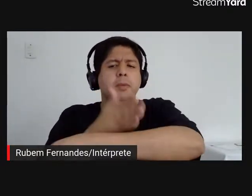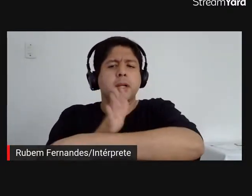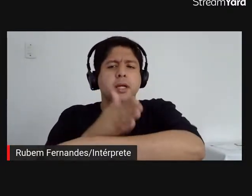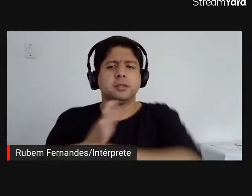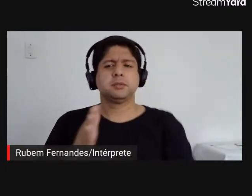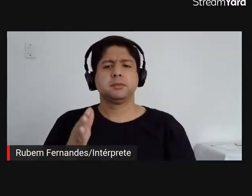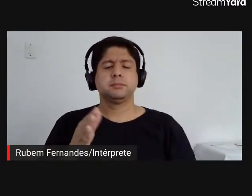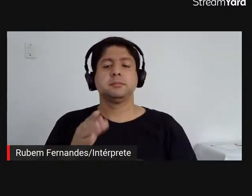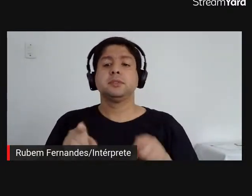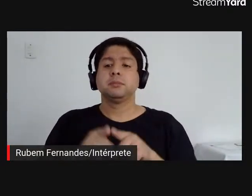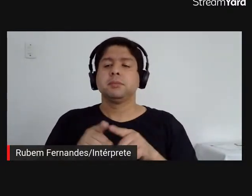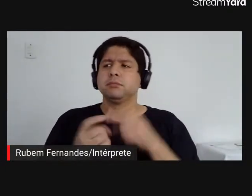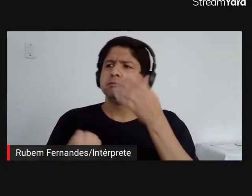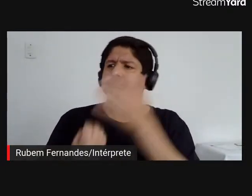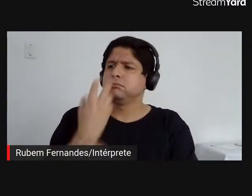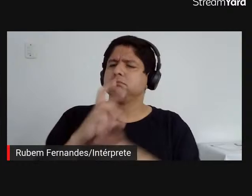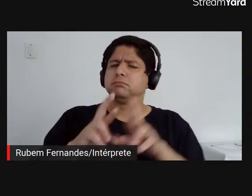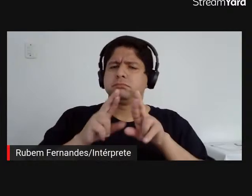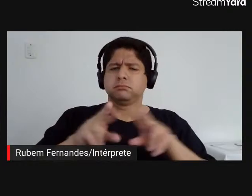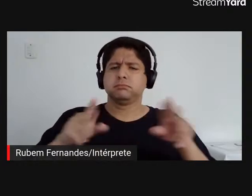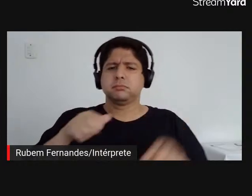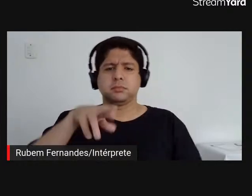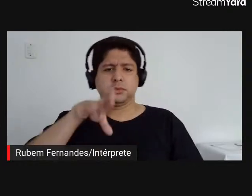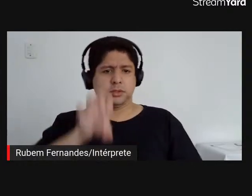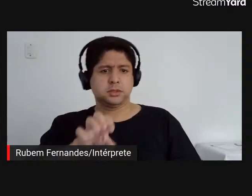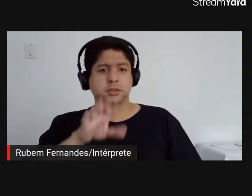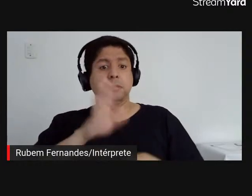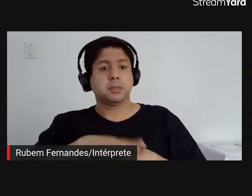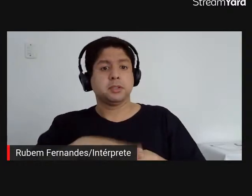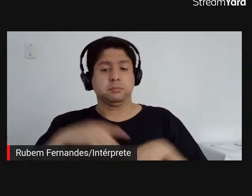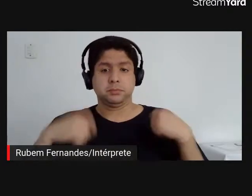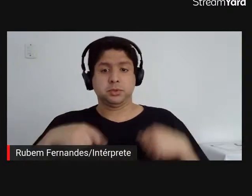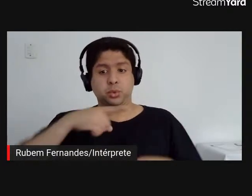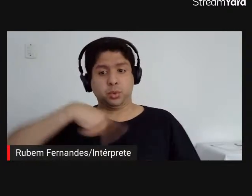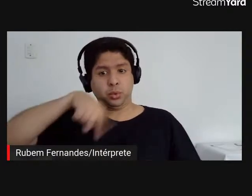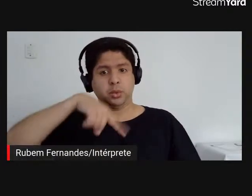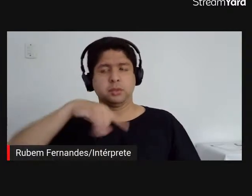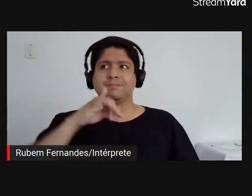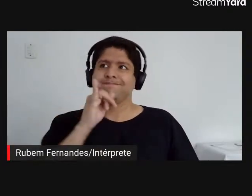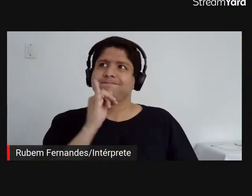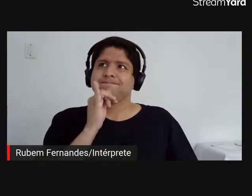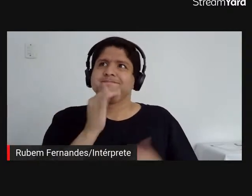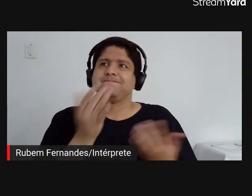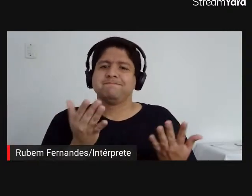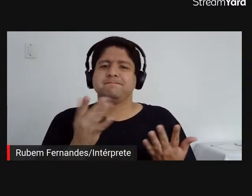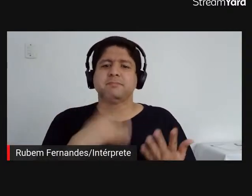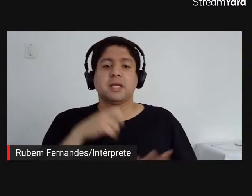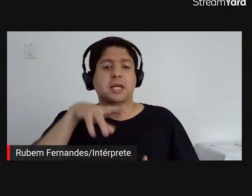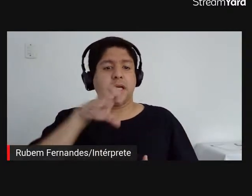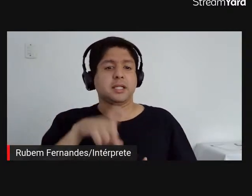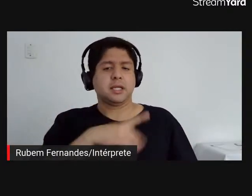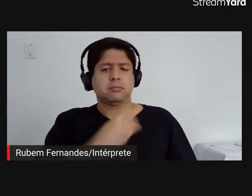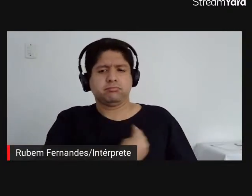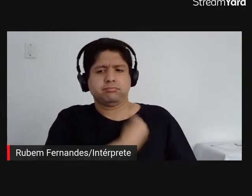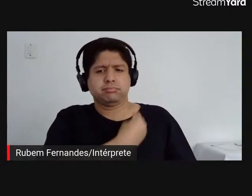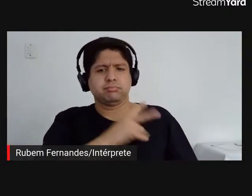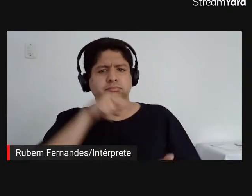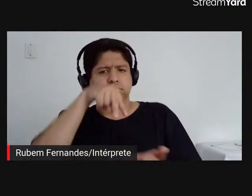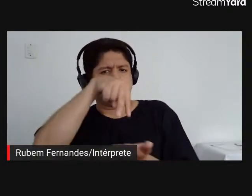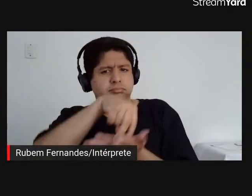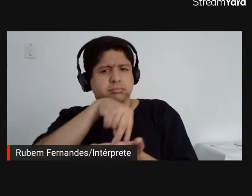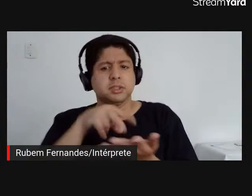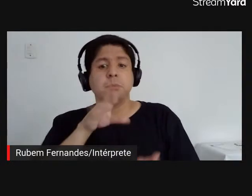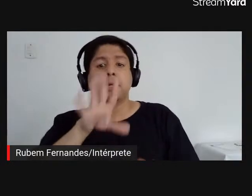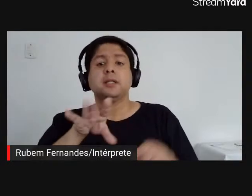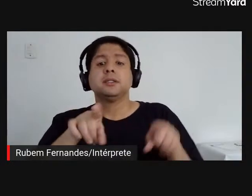das obras de arte que precisam da gente. Ou seja, a arte como participação, mas também